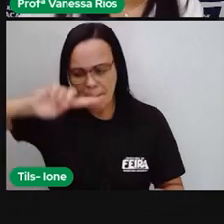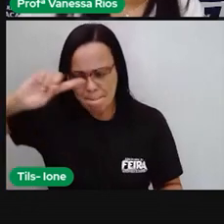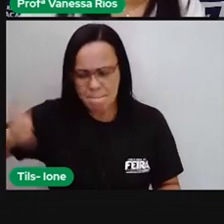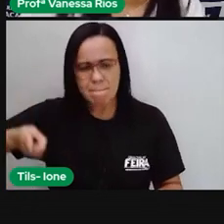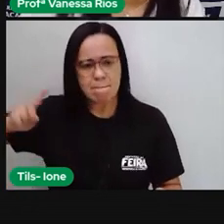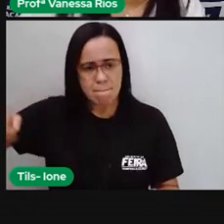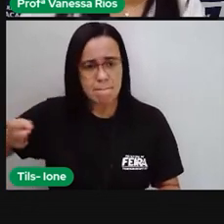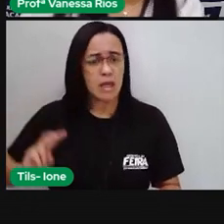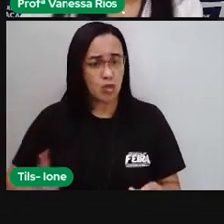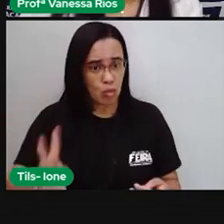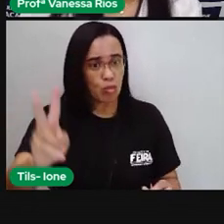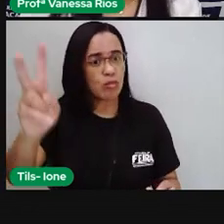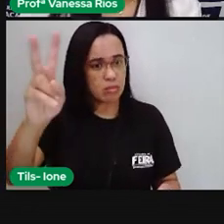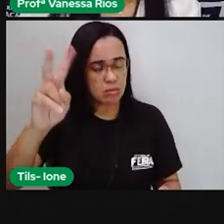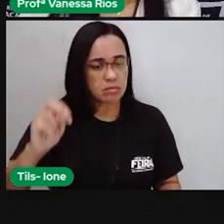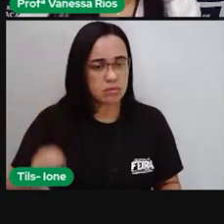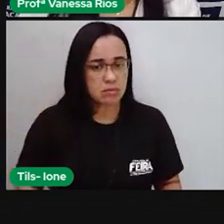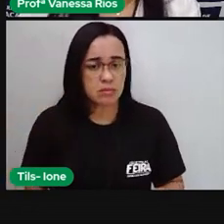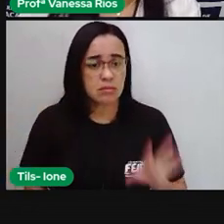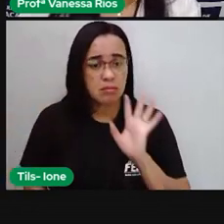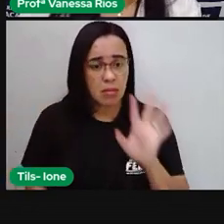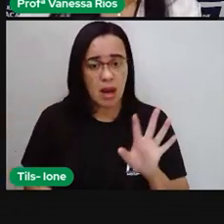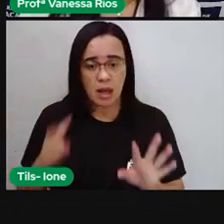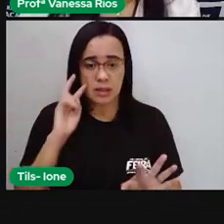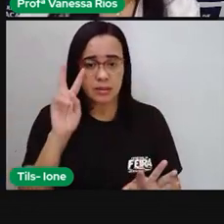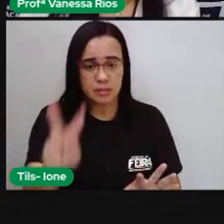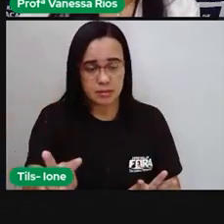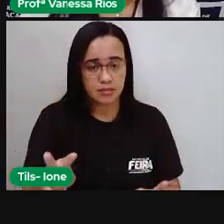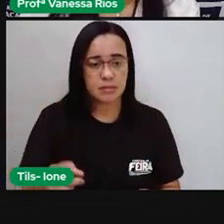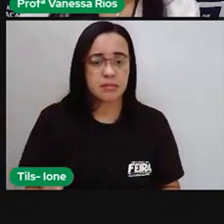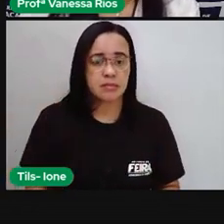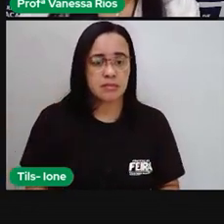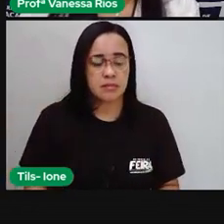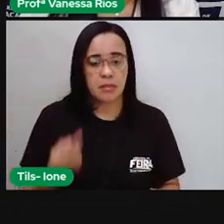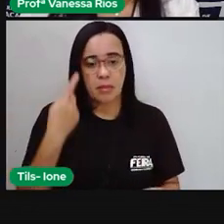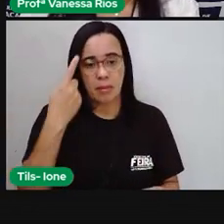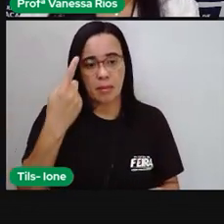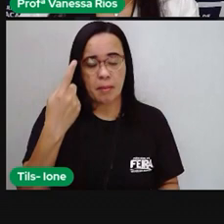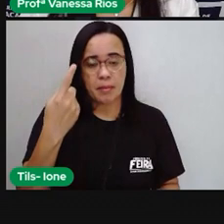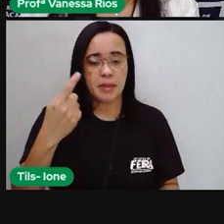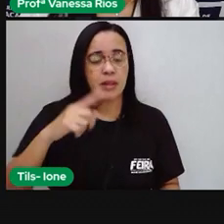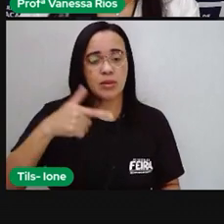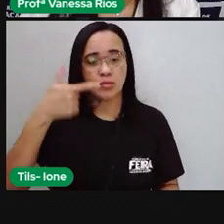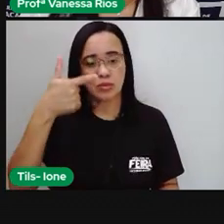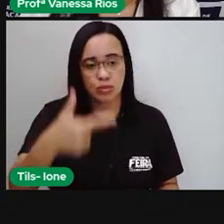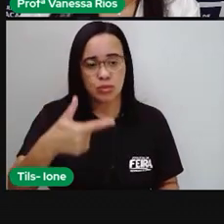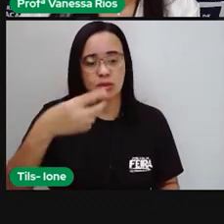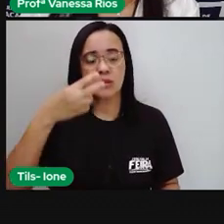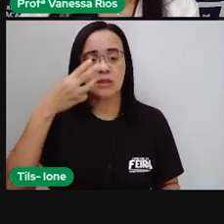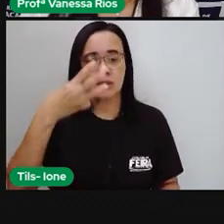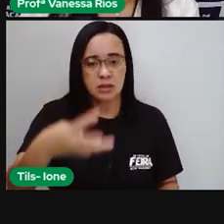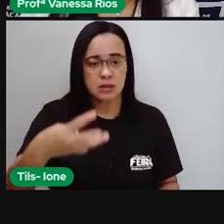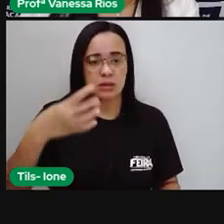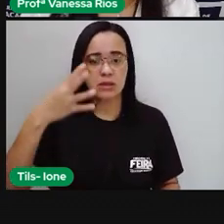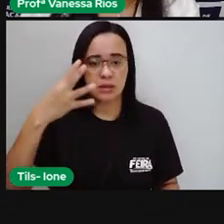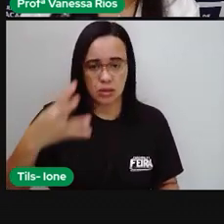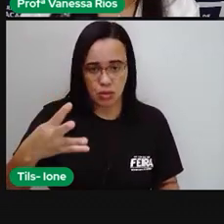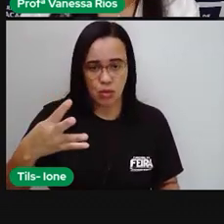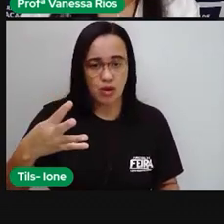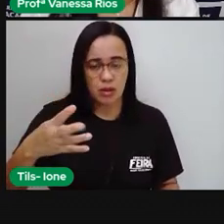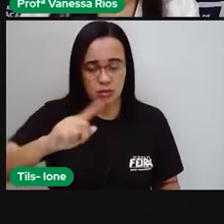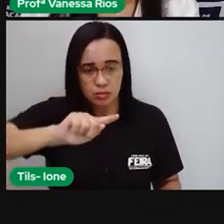E assim por diante. Mas é aqui, ó, mil duzentos e trinta e quatro. A gente encontra aqui um número para a